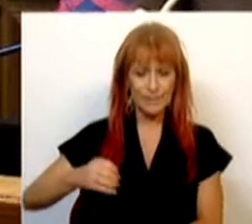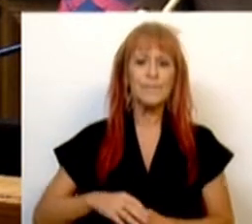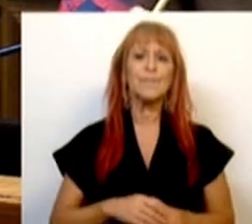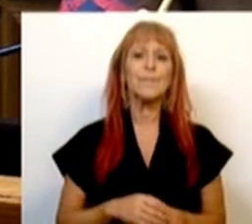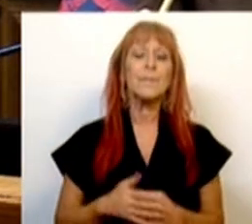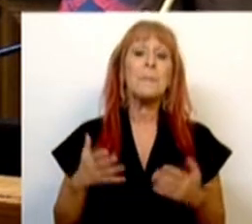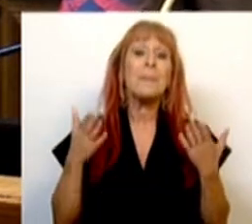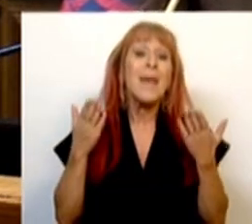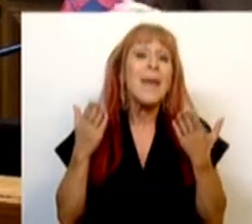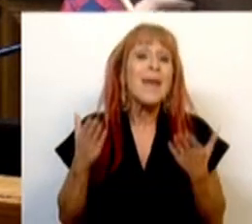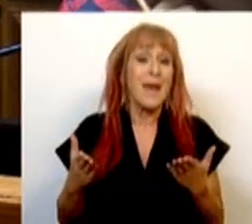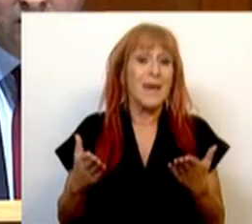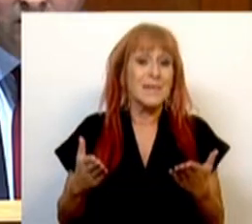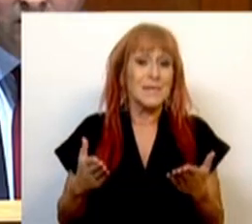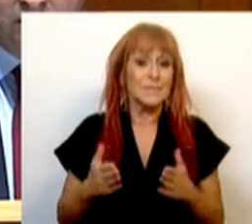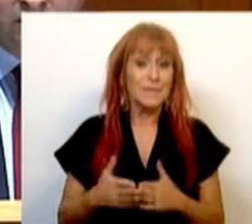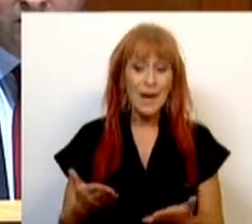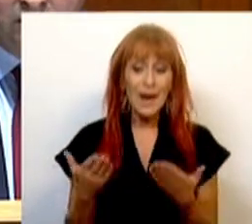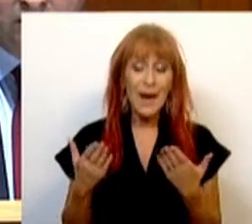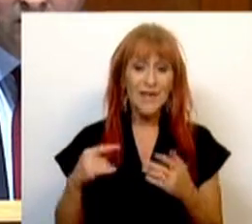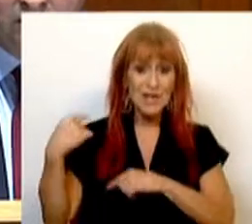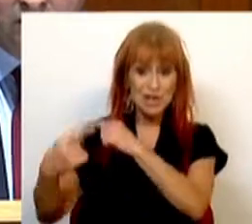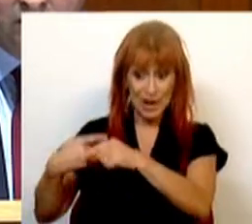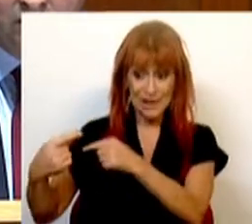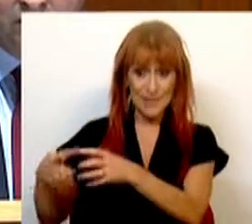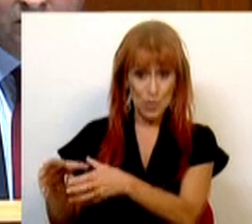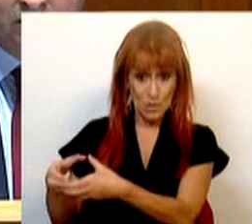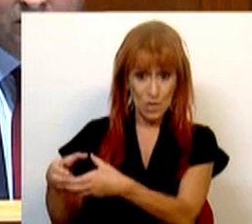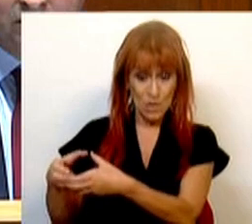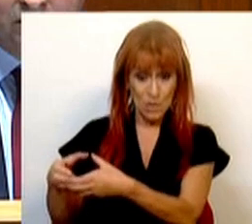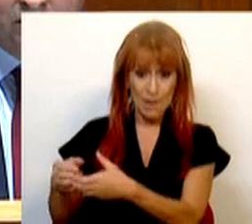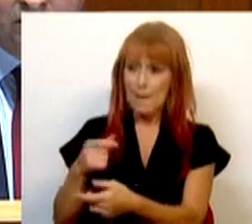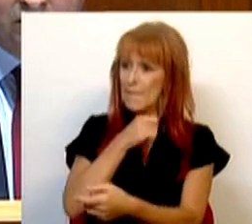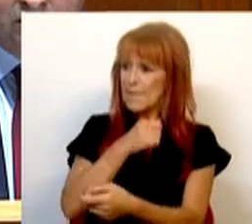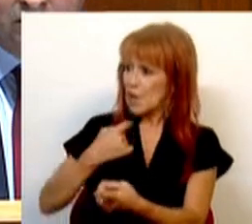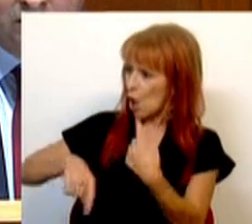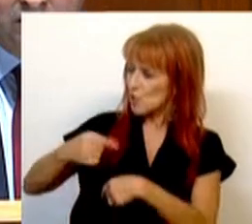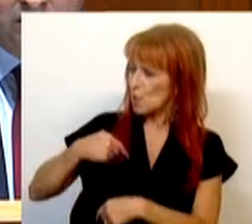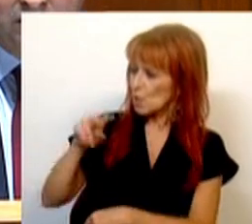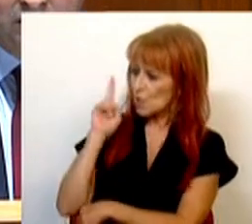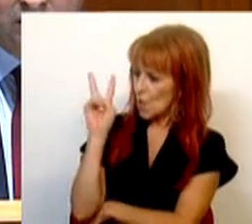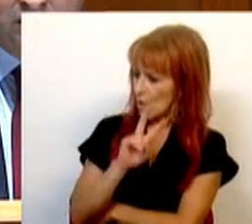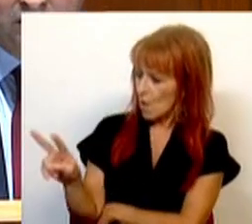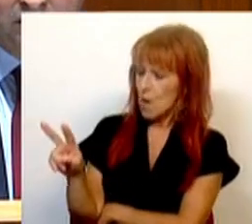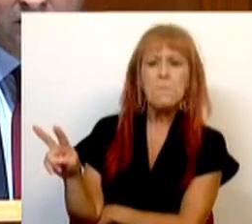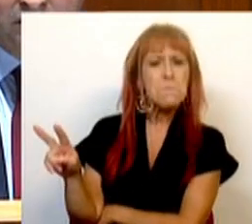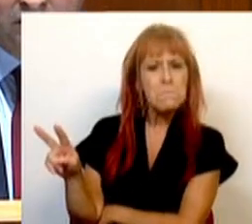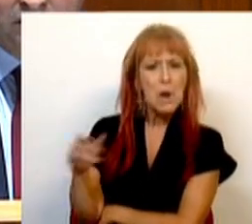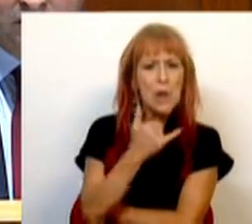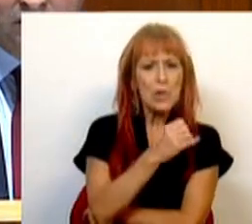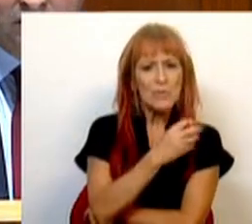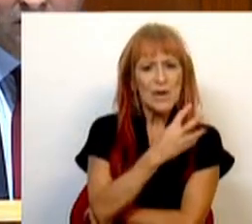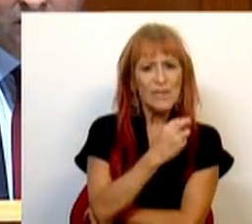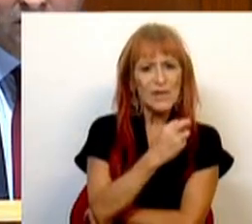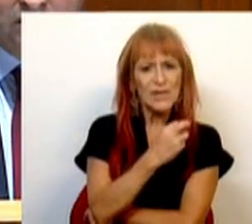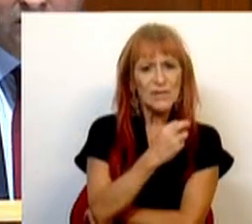E é essa geração que nos permite hoje olhar de 2023